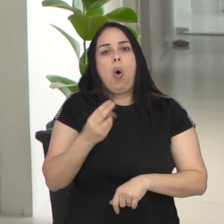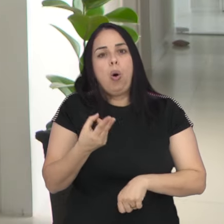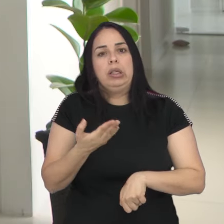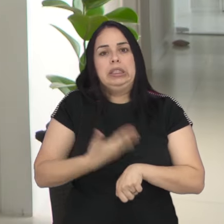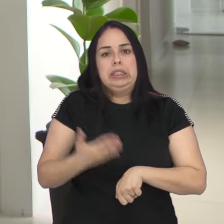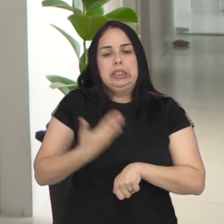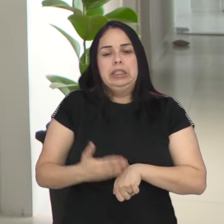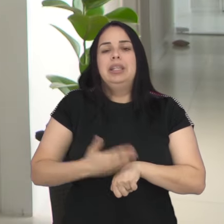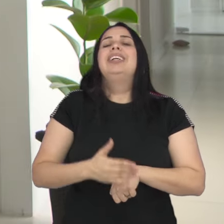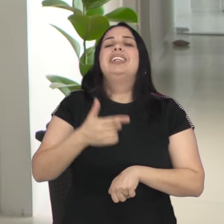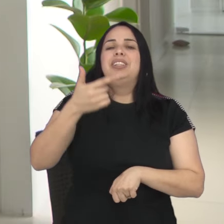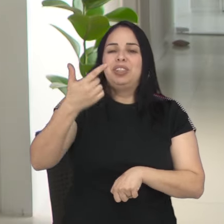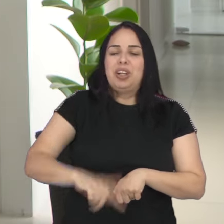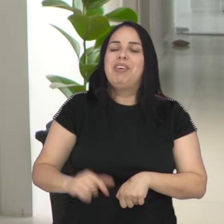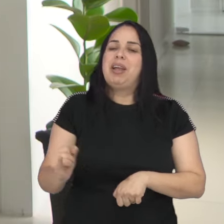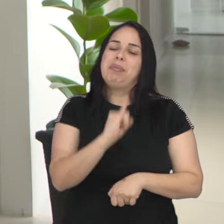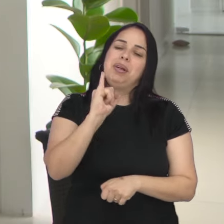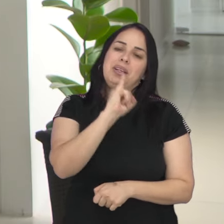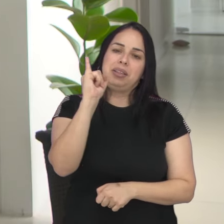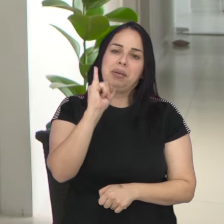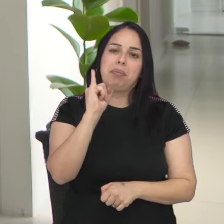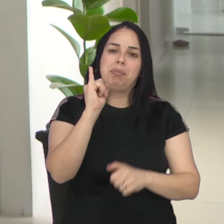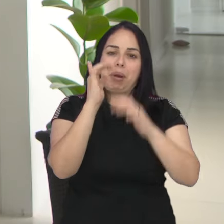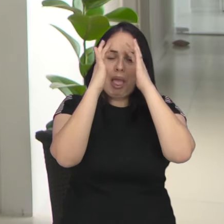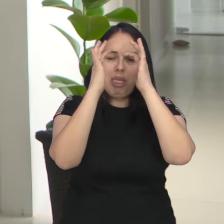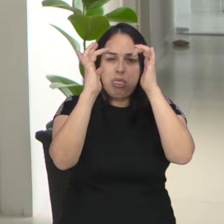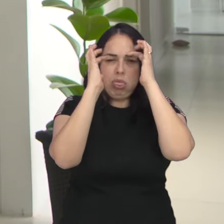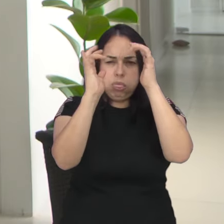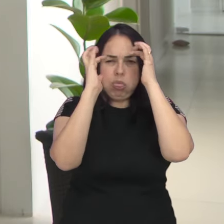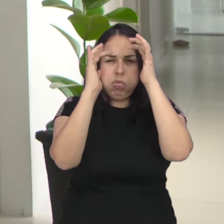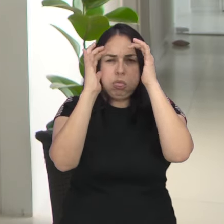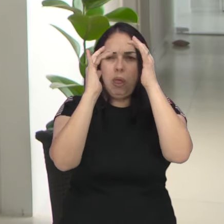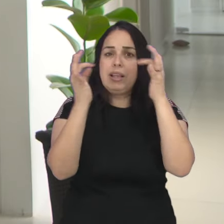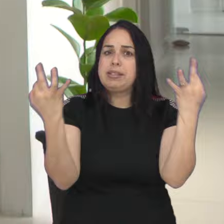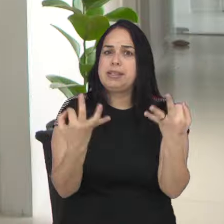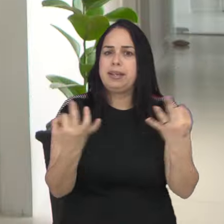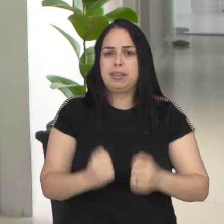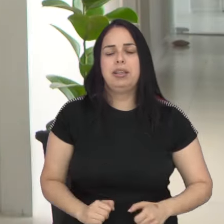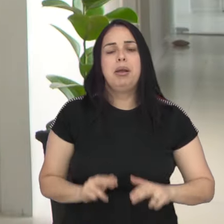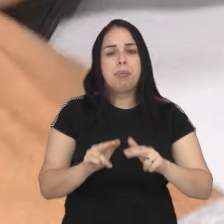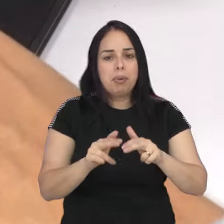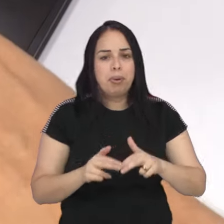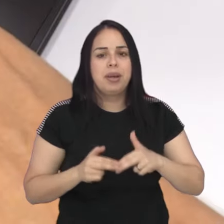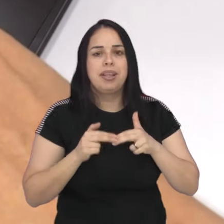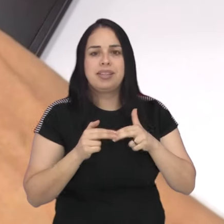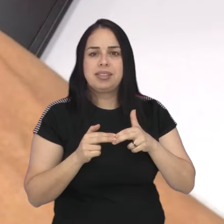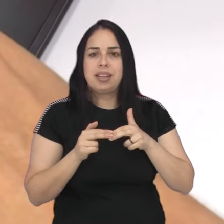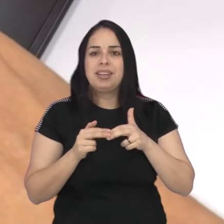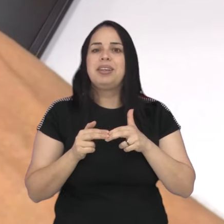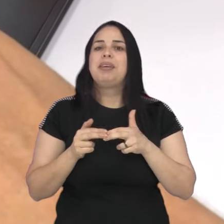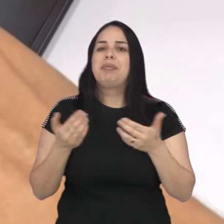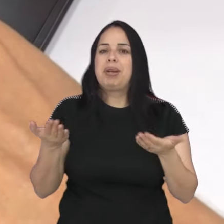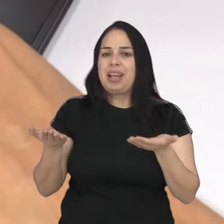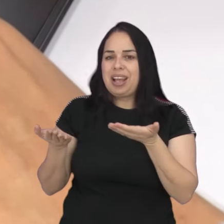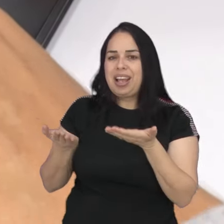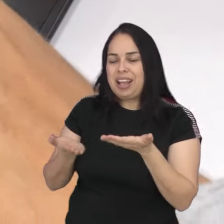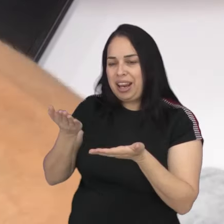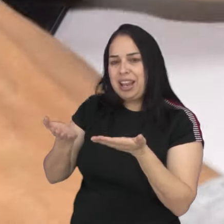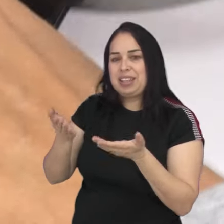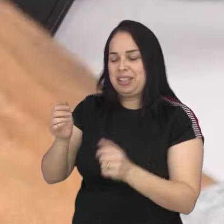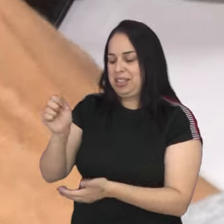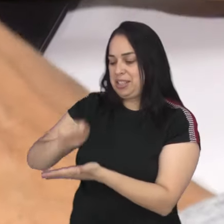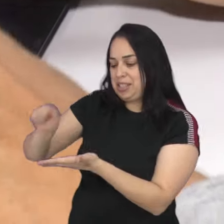repetição de estímulos complexos é importante para ele manter a máquina numa perfeita função. Então é necessário manter o